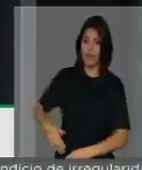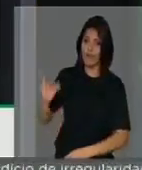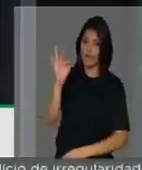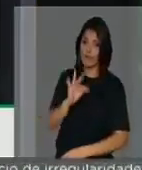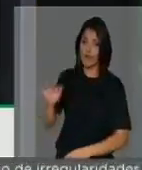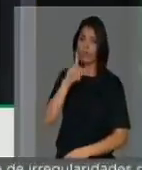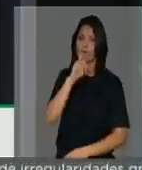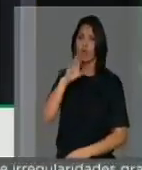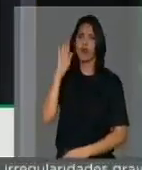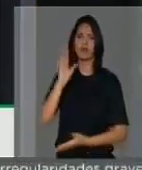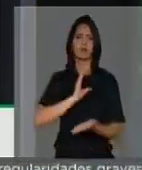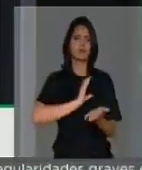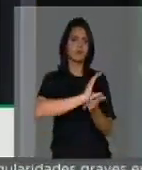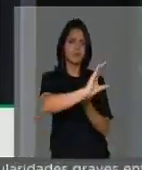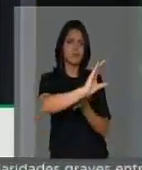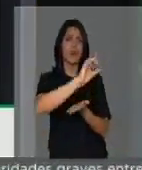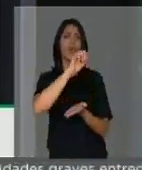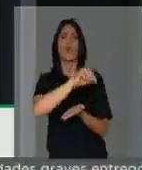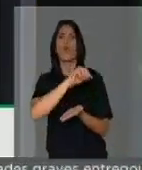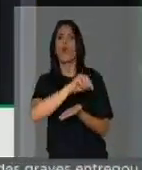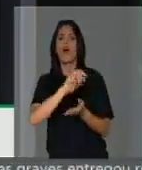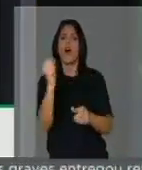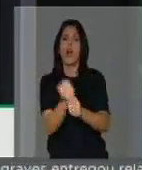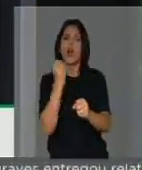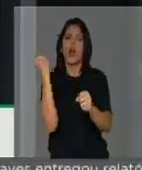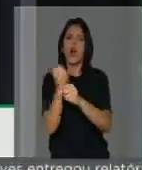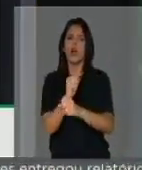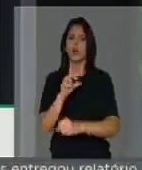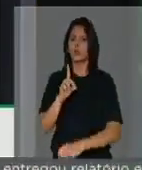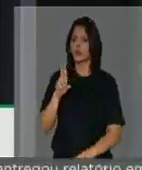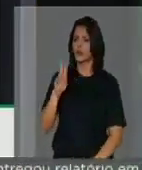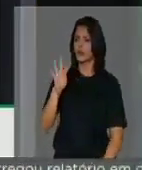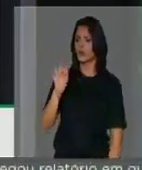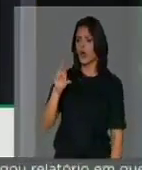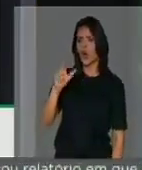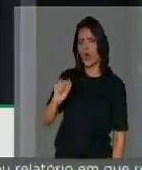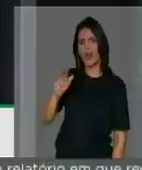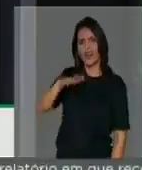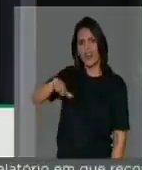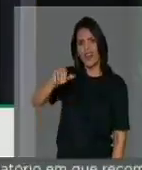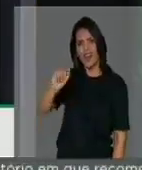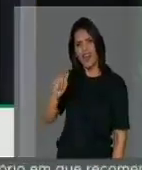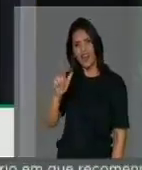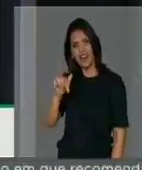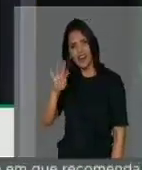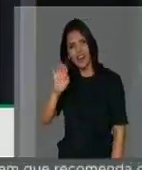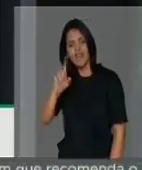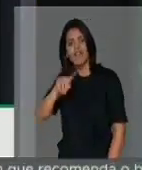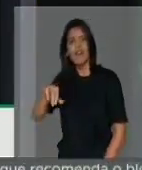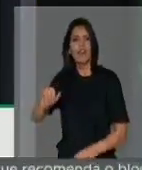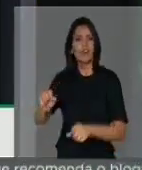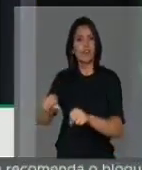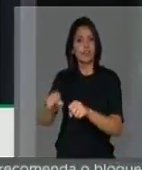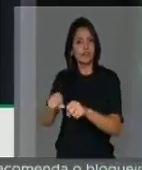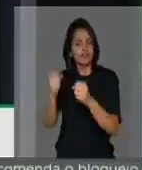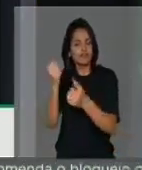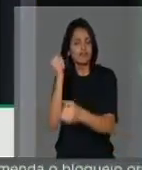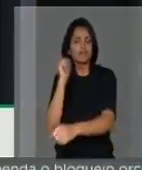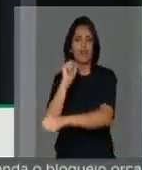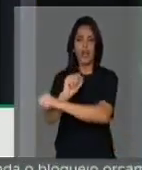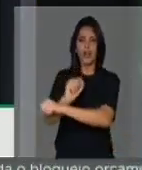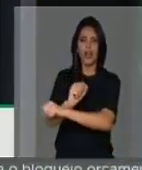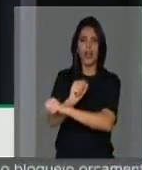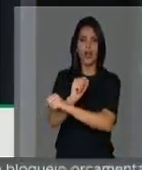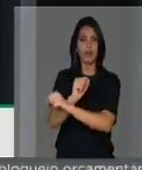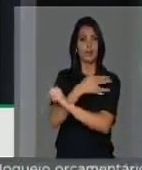a promessa de repasses financeiros para as obras da doutora do Agreste. As obras estão sob ameaça de paralisação desde